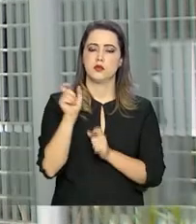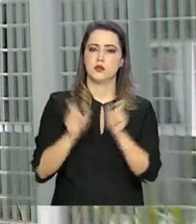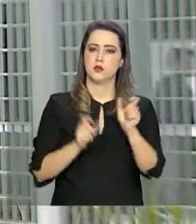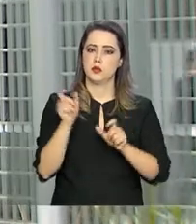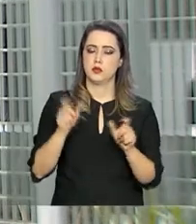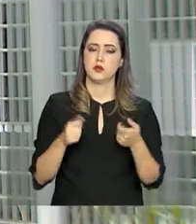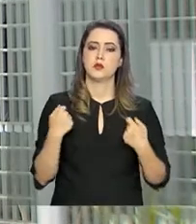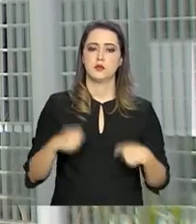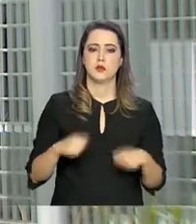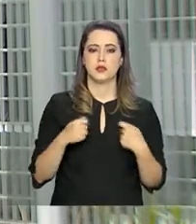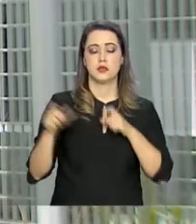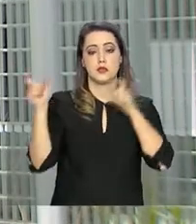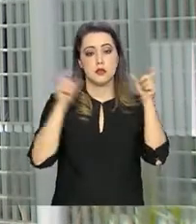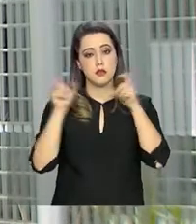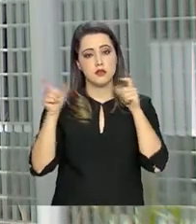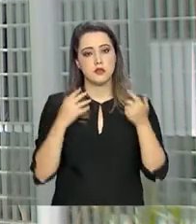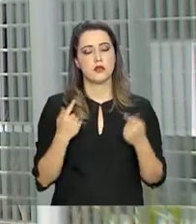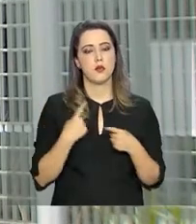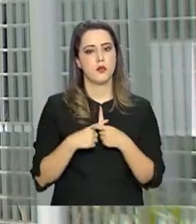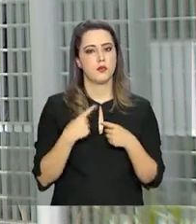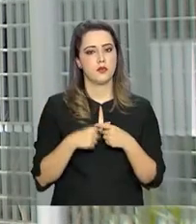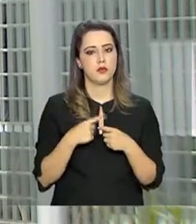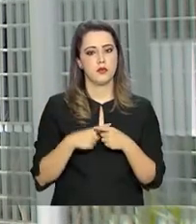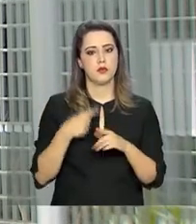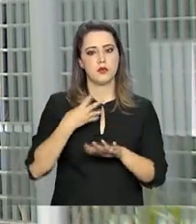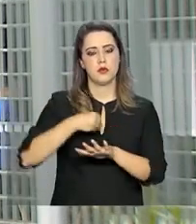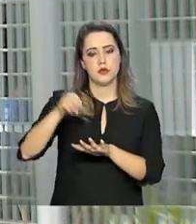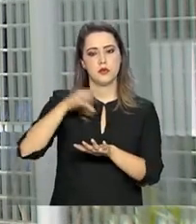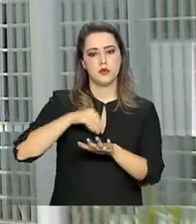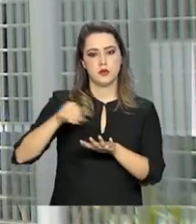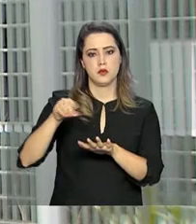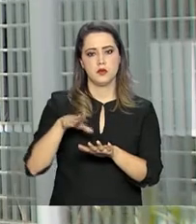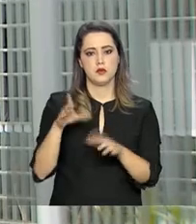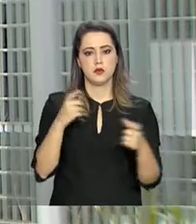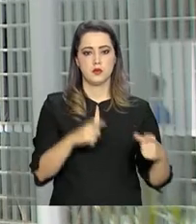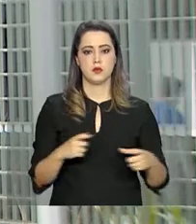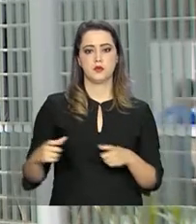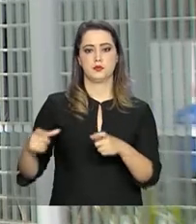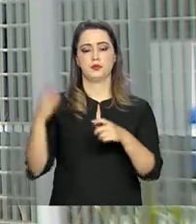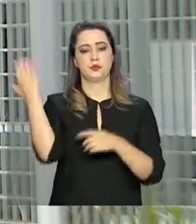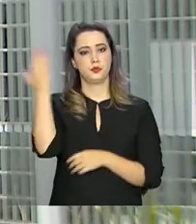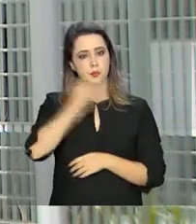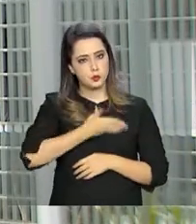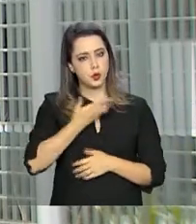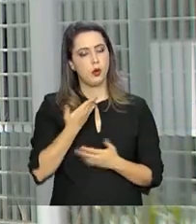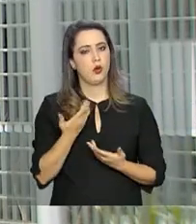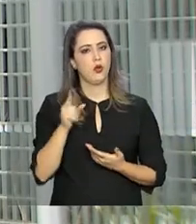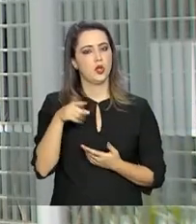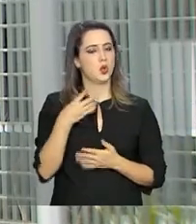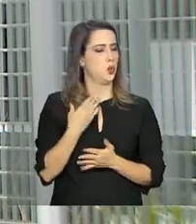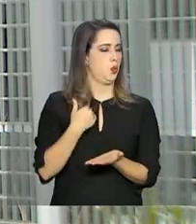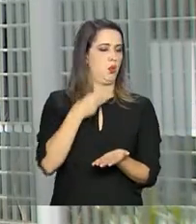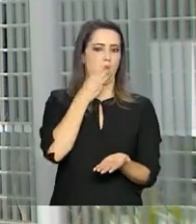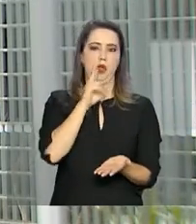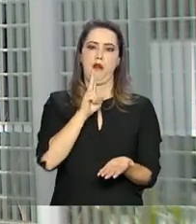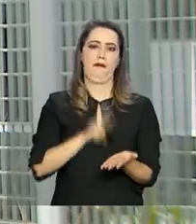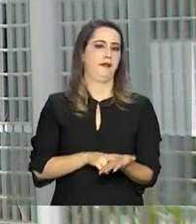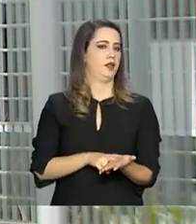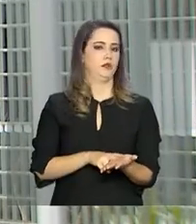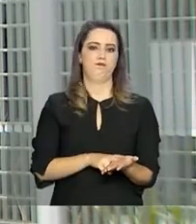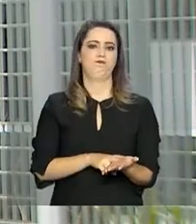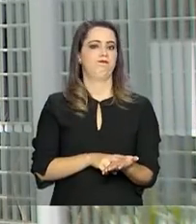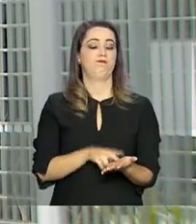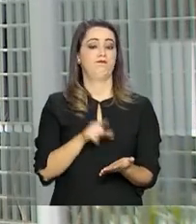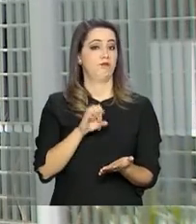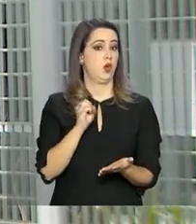candidatos precisam ficar atentos porque as informações com os locais de provas não serão enviadas por carta ou